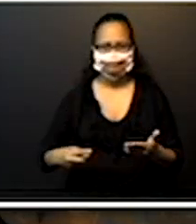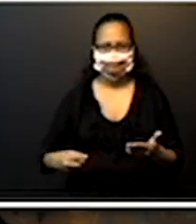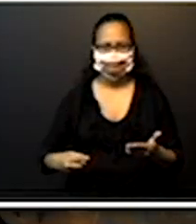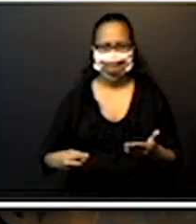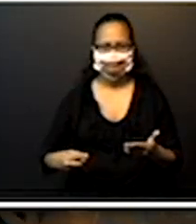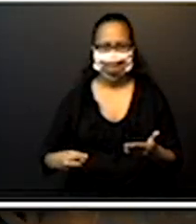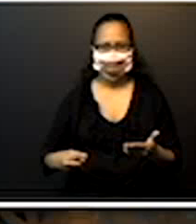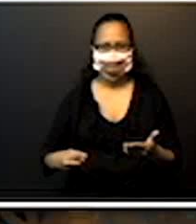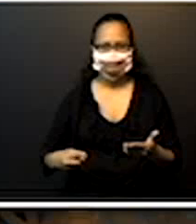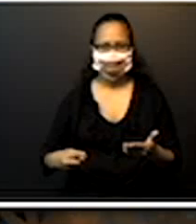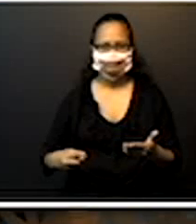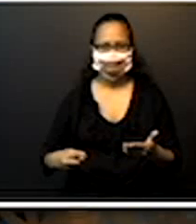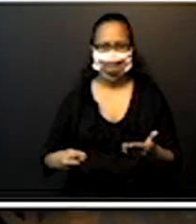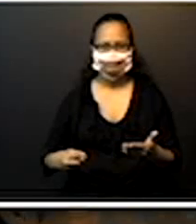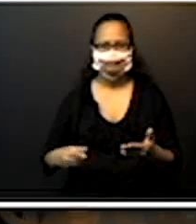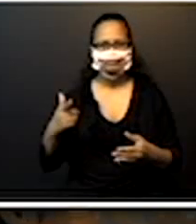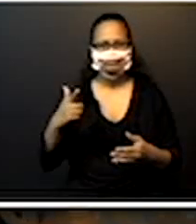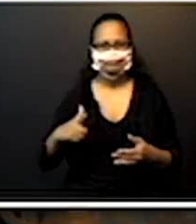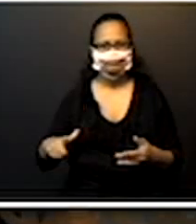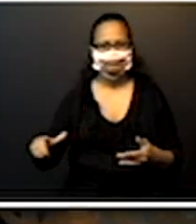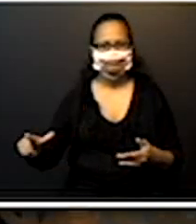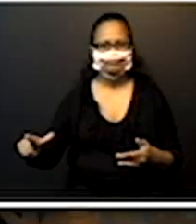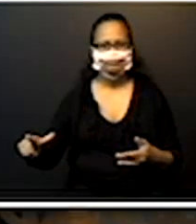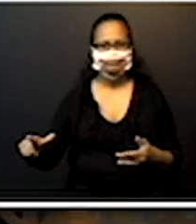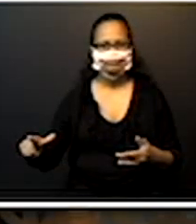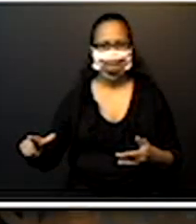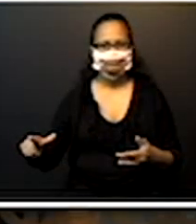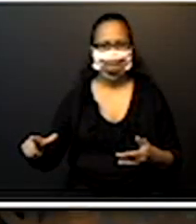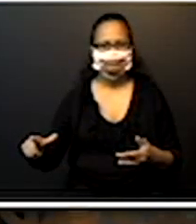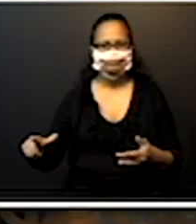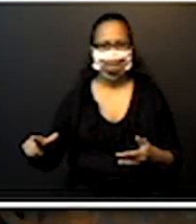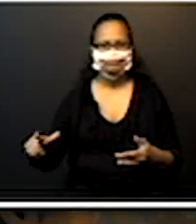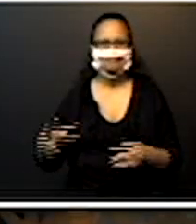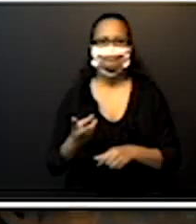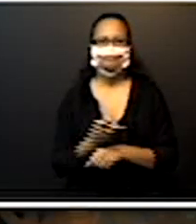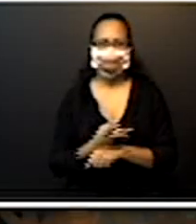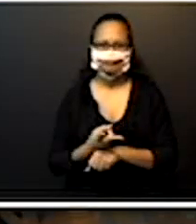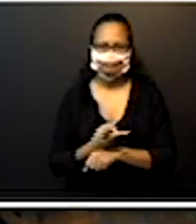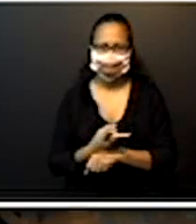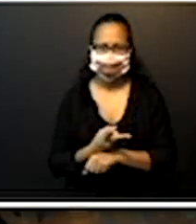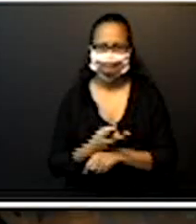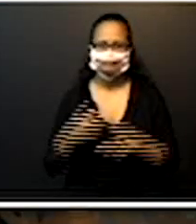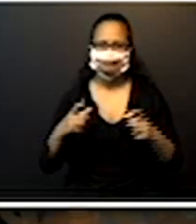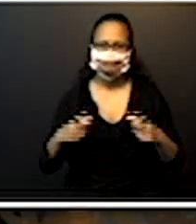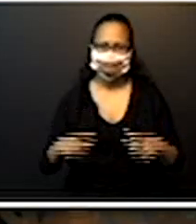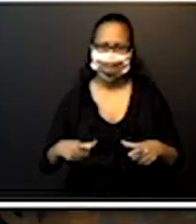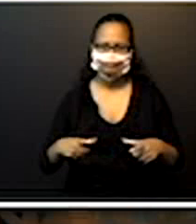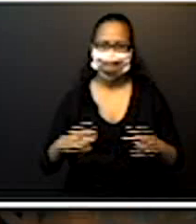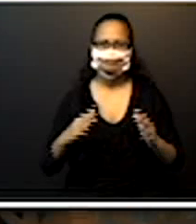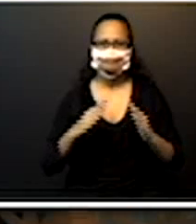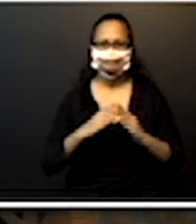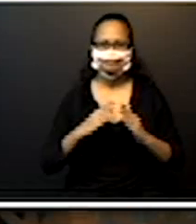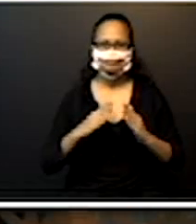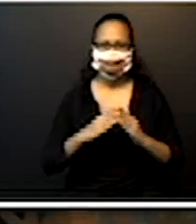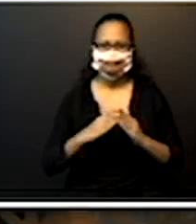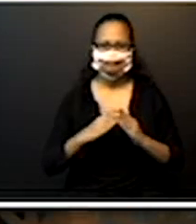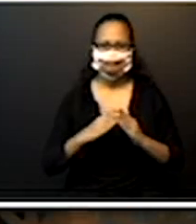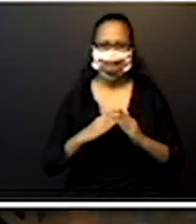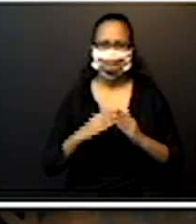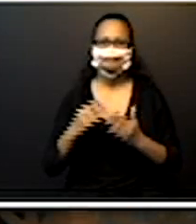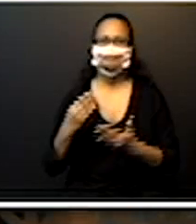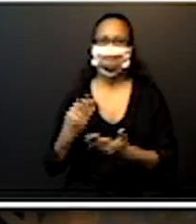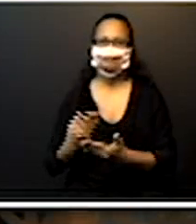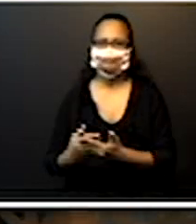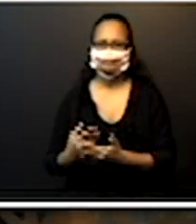a gente só vai dar a sequência. Então, achem um local apropriado, para vocês prestarem